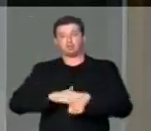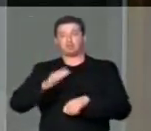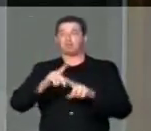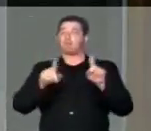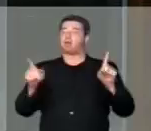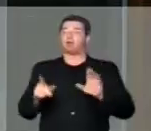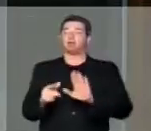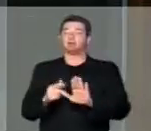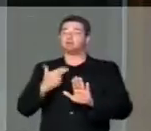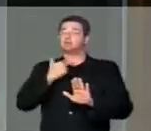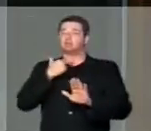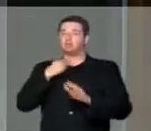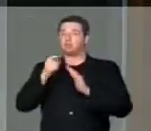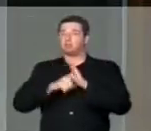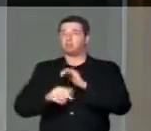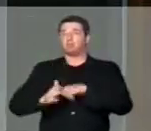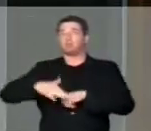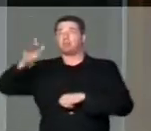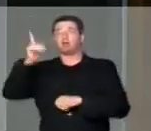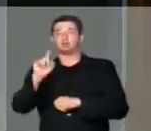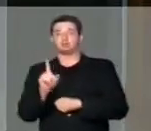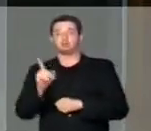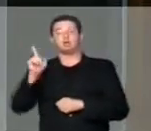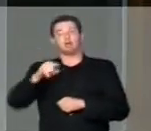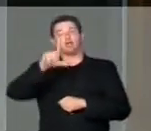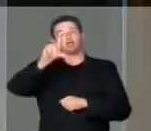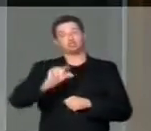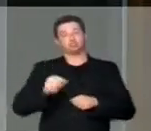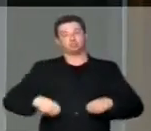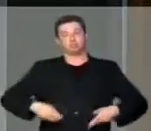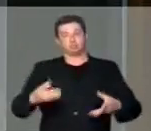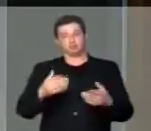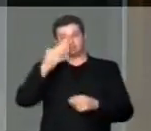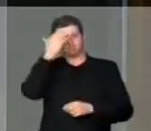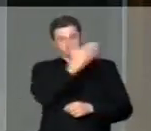Mas não aumentando carga tributária, e sim reduzindo despesas. Muito obrigado, senhor presidente.